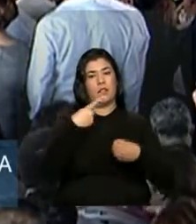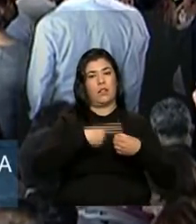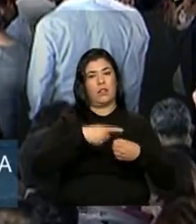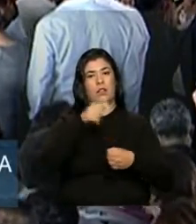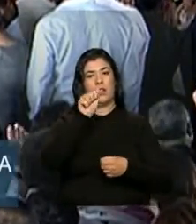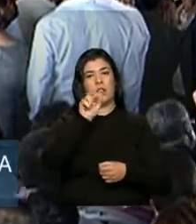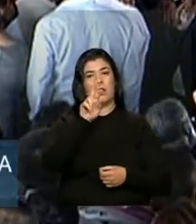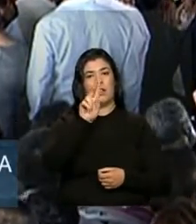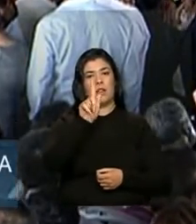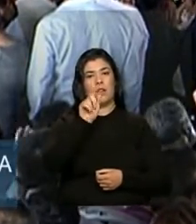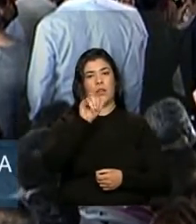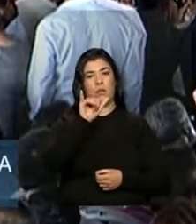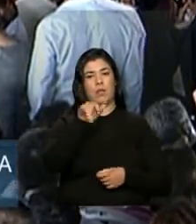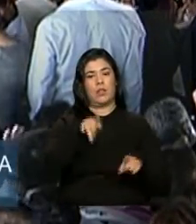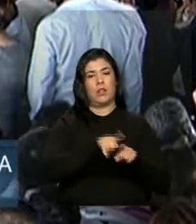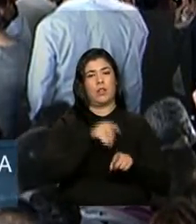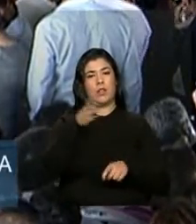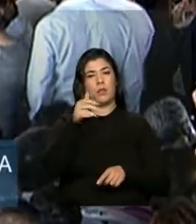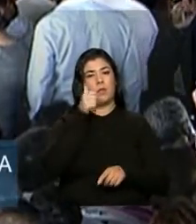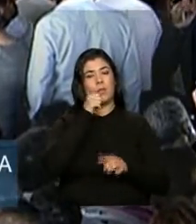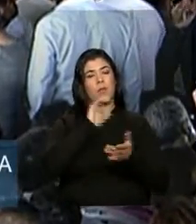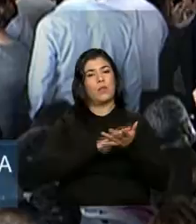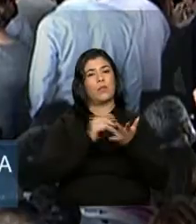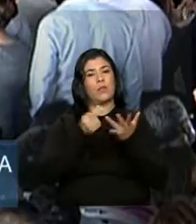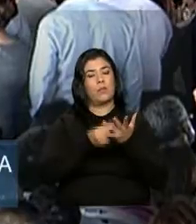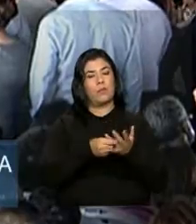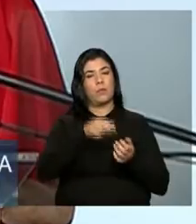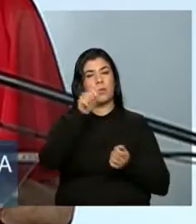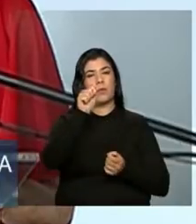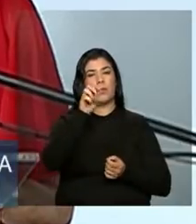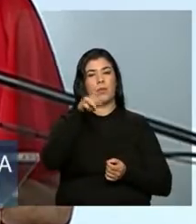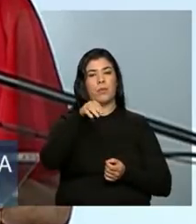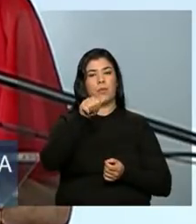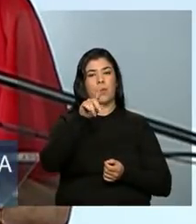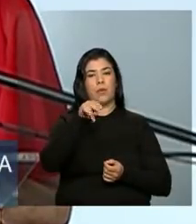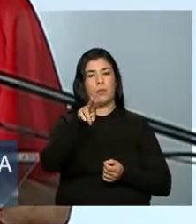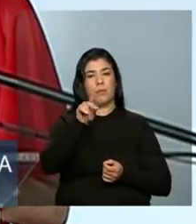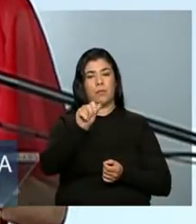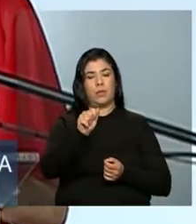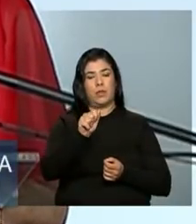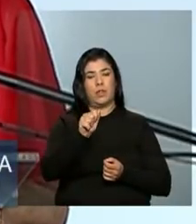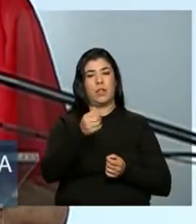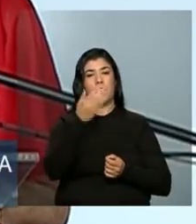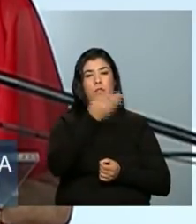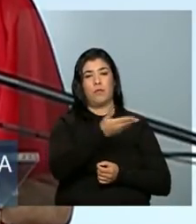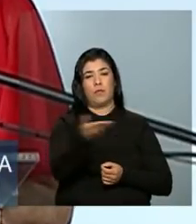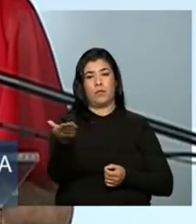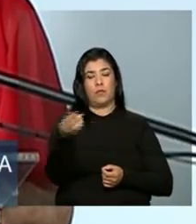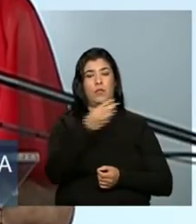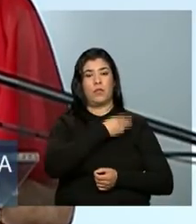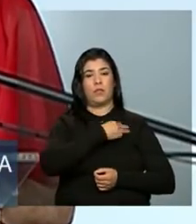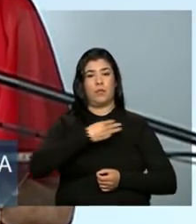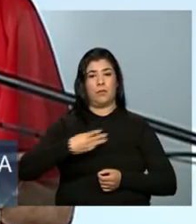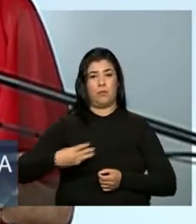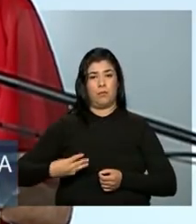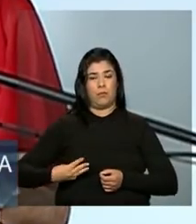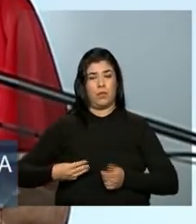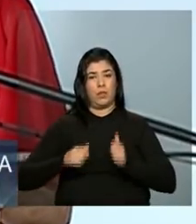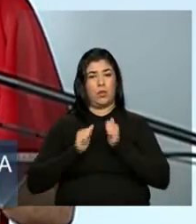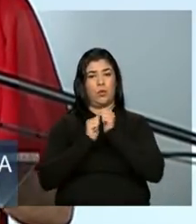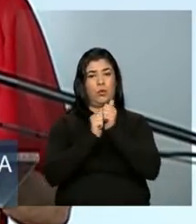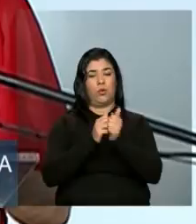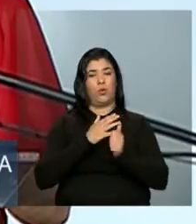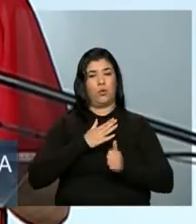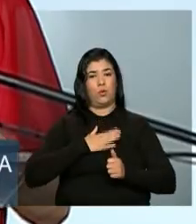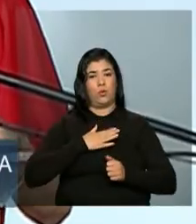senhora Amanda Belém. Cumprimento os ministros que hoje me acompanham, Gilberto Kassab das